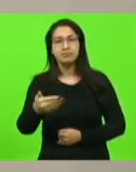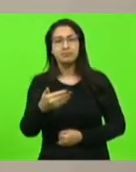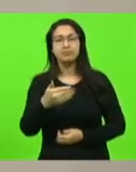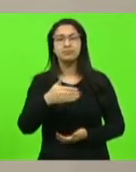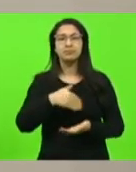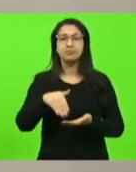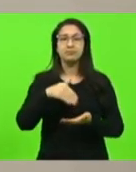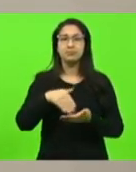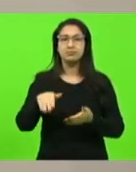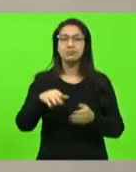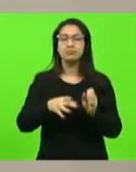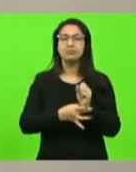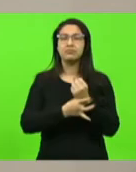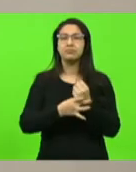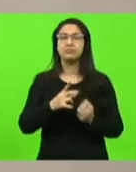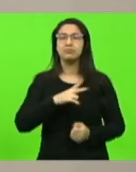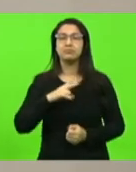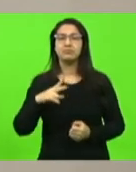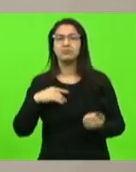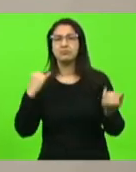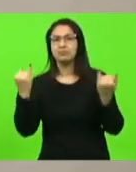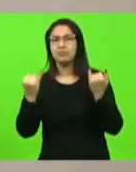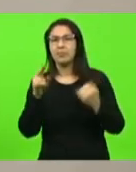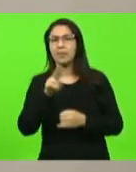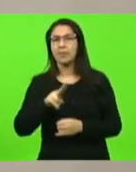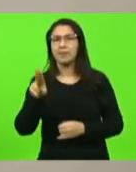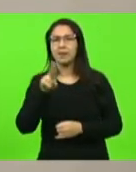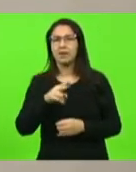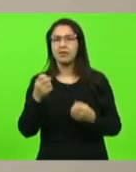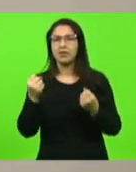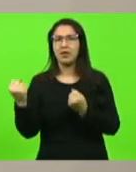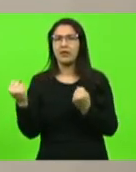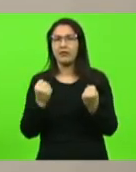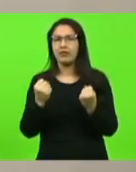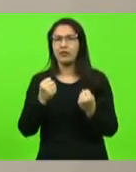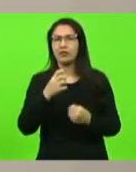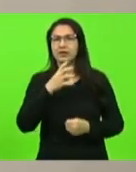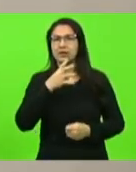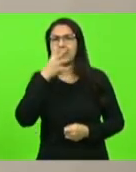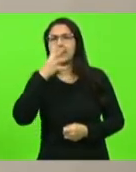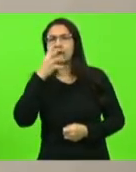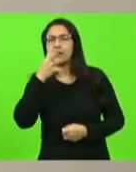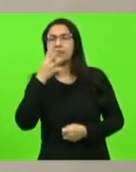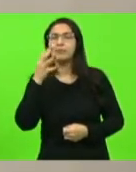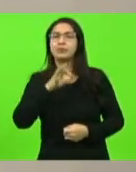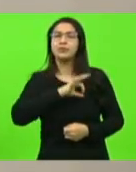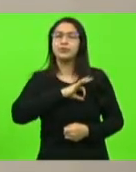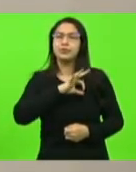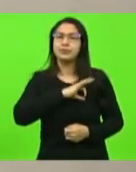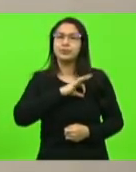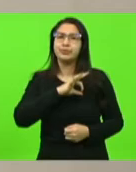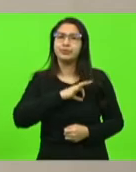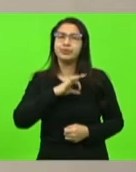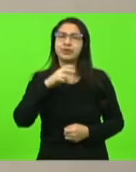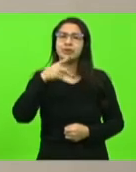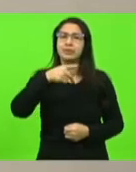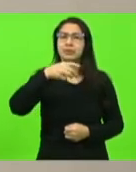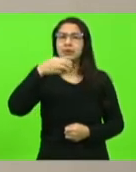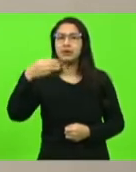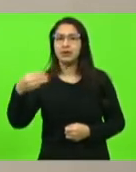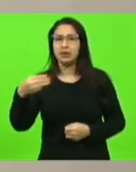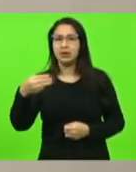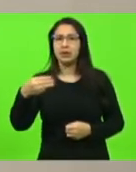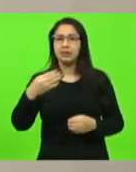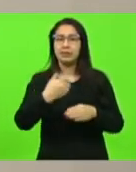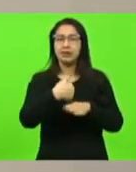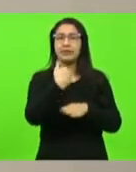Estado de Segurança Pública informações acerca do uso da força excessiva por parte da Polícia Militar em frente à CONCAP